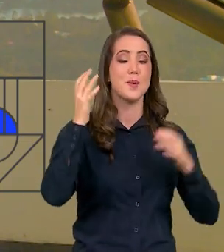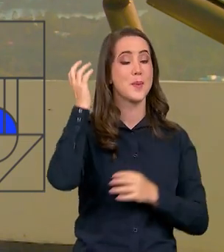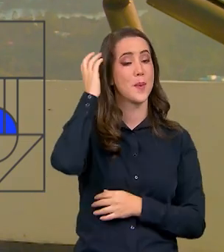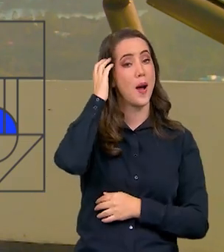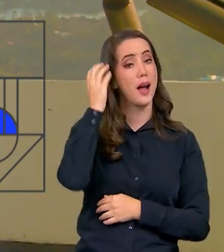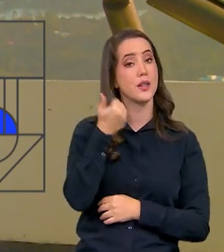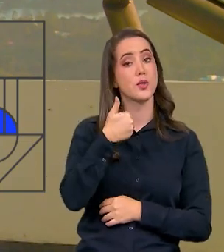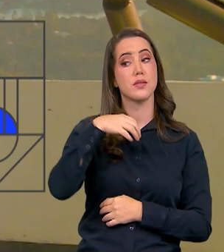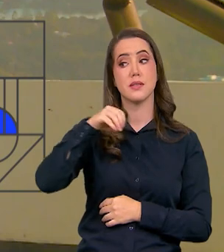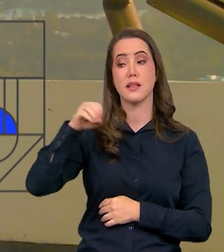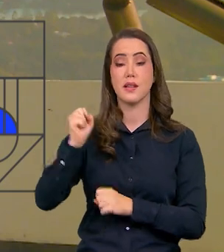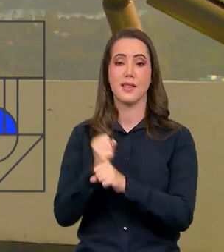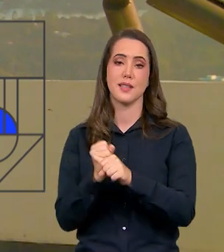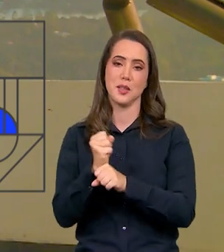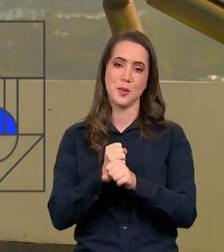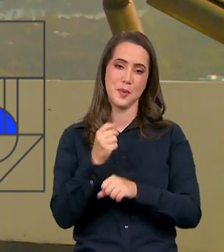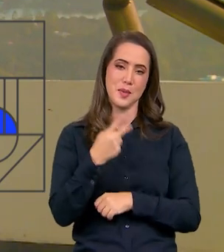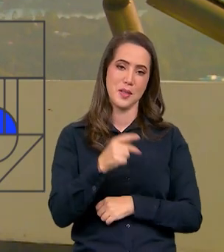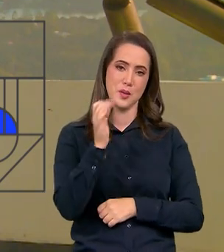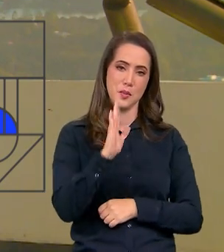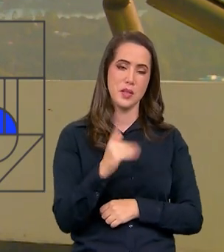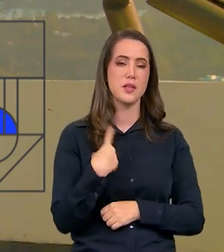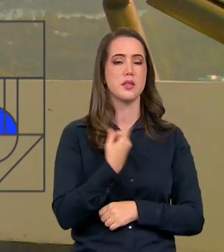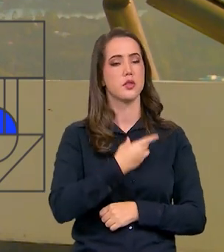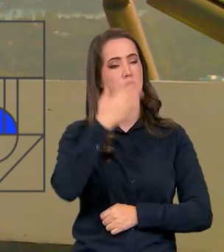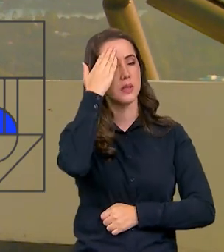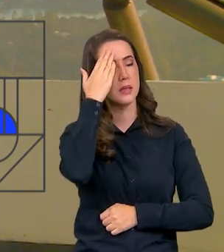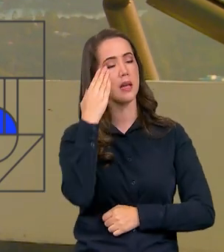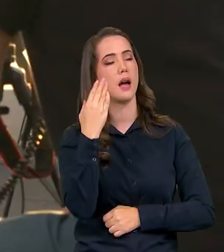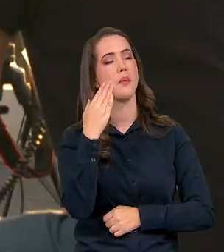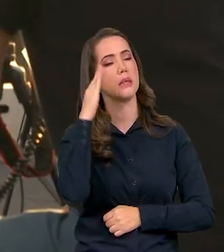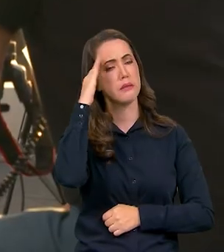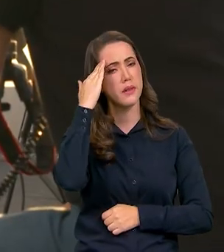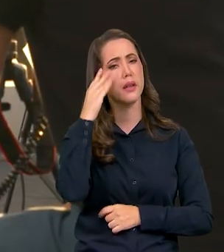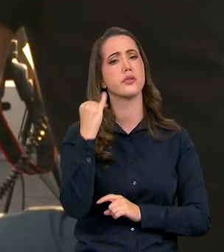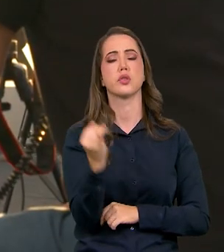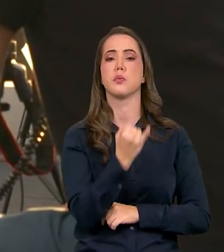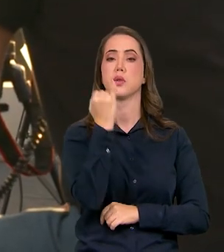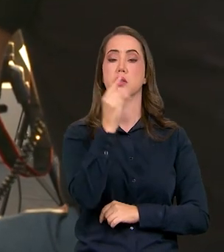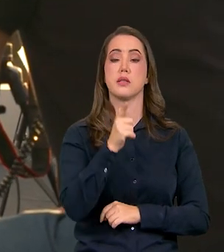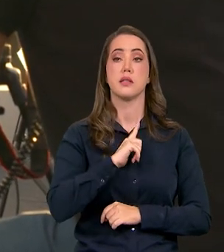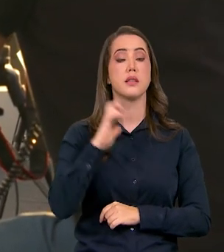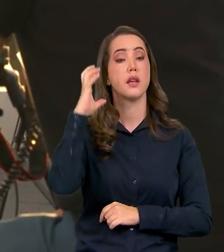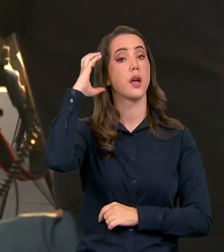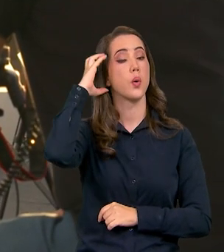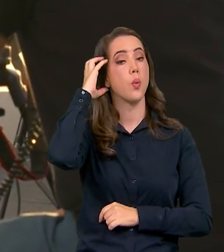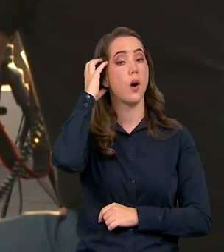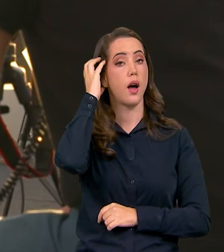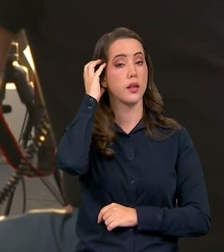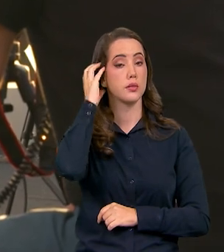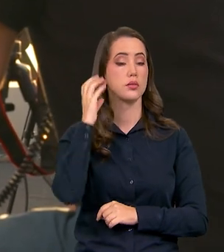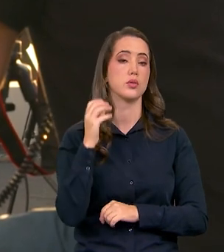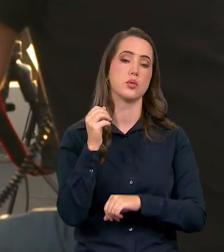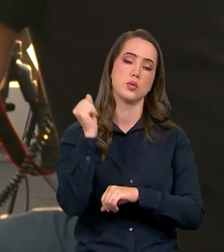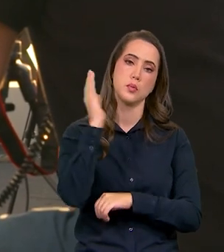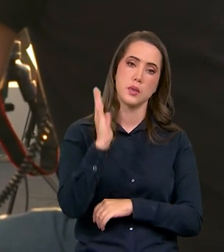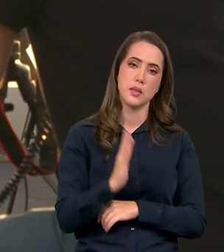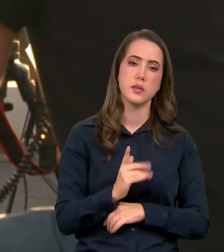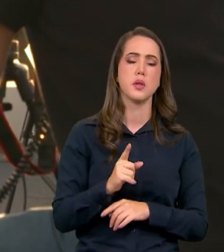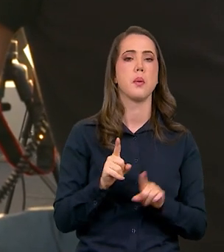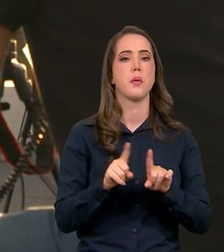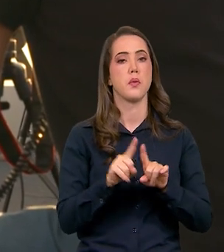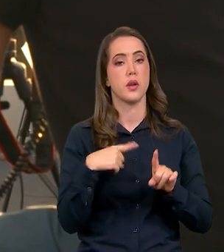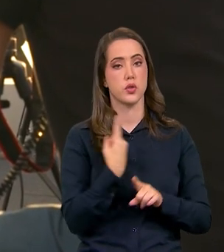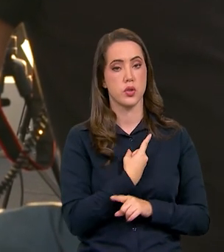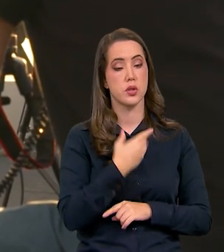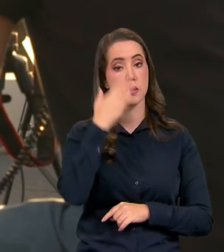Brasil e sabemos entendemos da importância e não só nós mas pesquisas recentes como a pesquisa